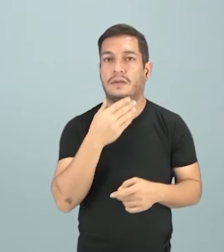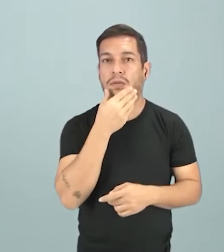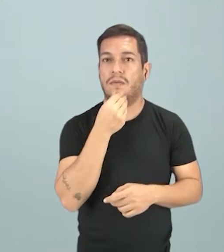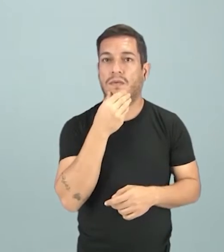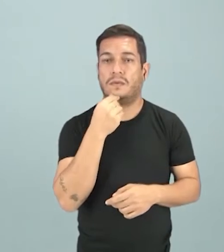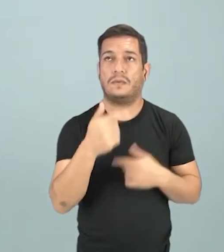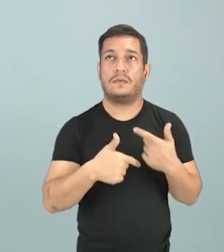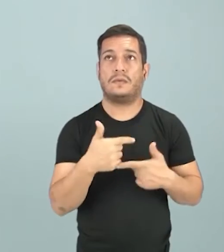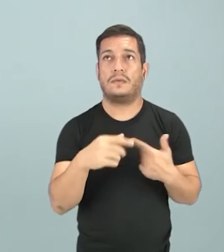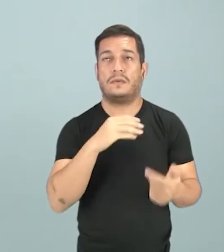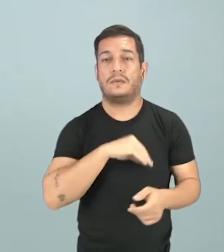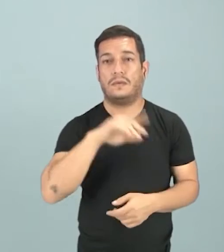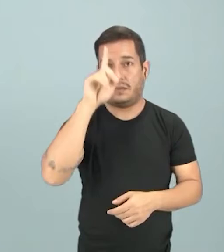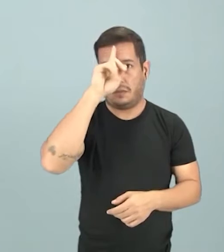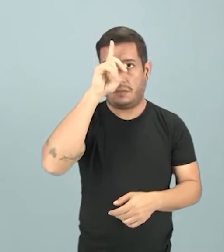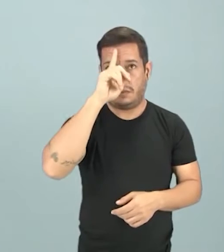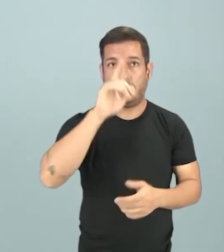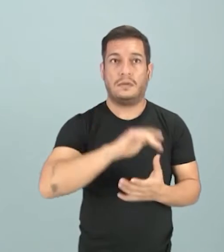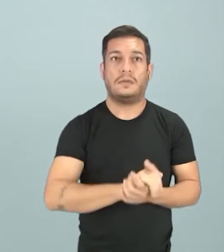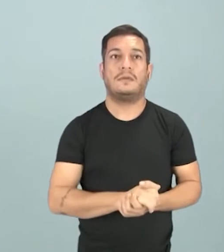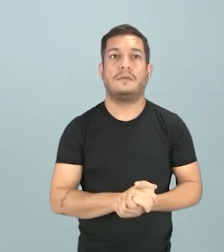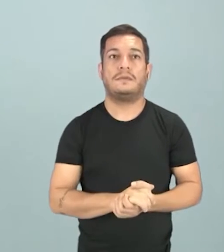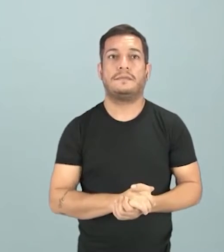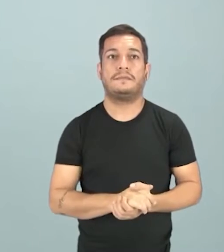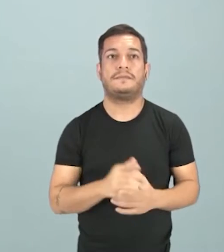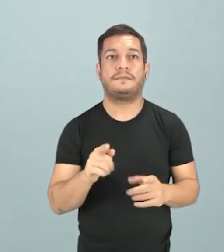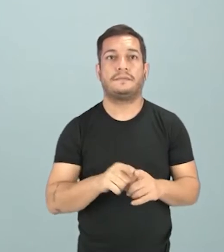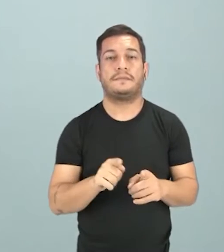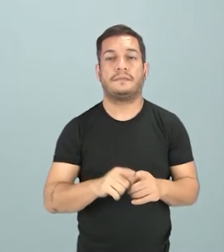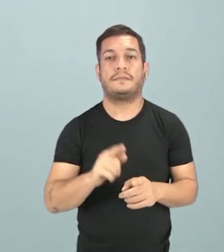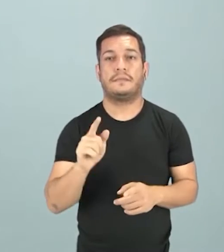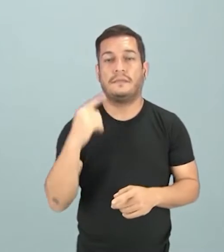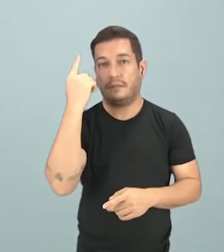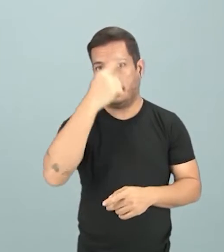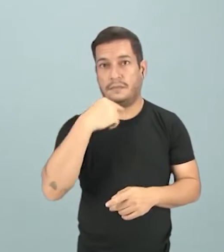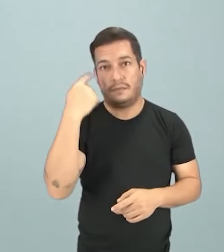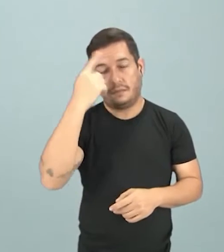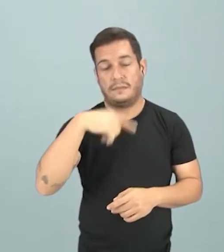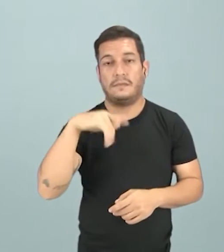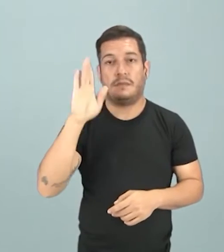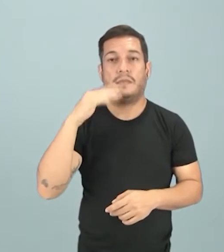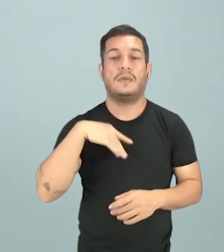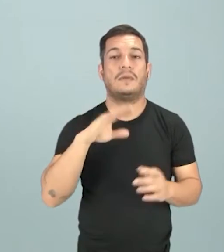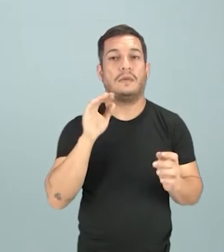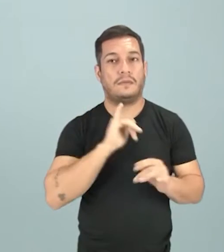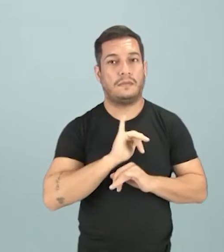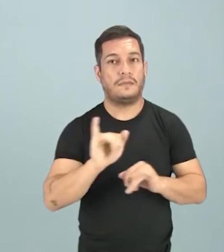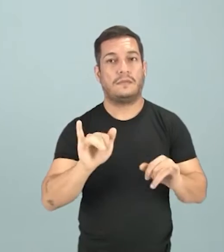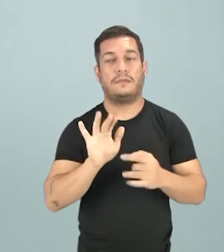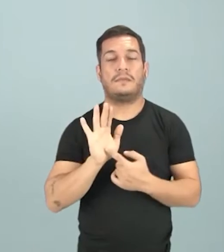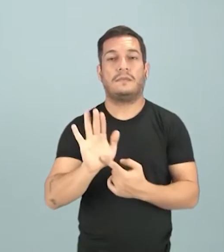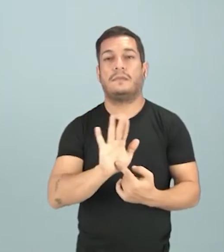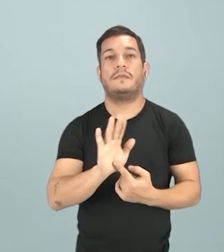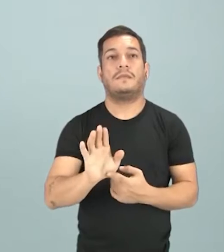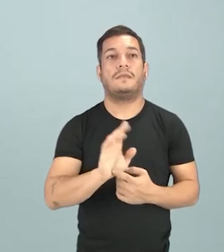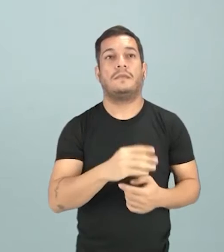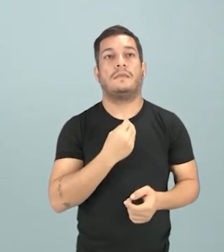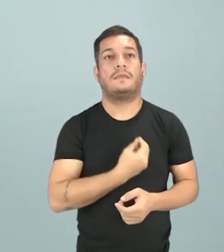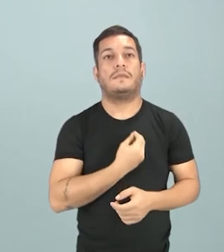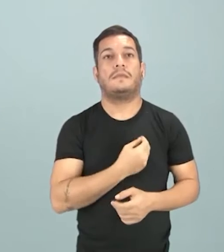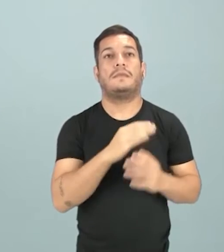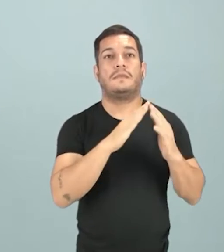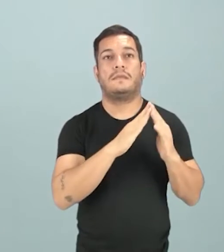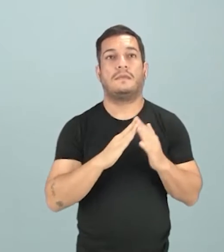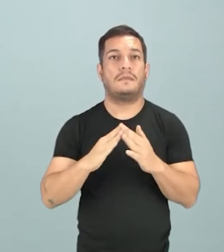adulto. Aumento excessivo da jornada de trabalho, como eu coloquei para vocês. E eles viviam em